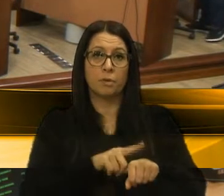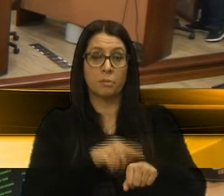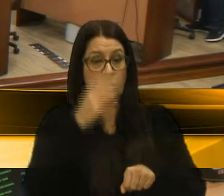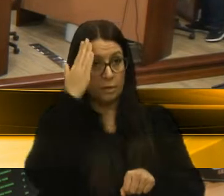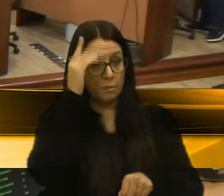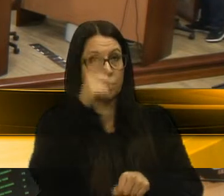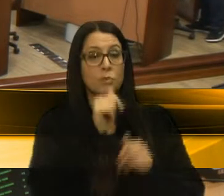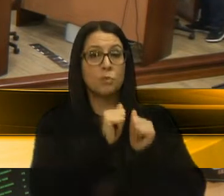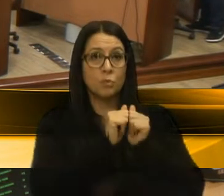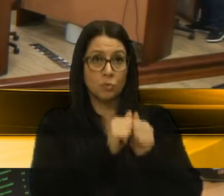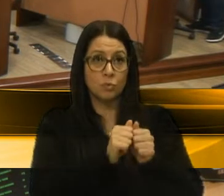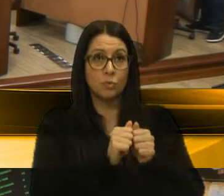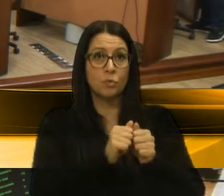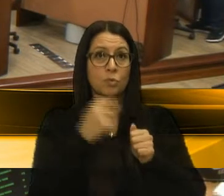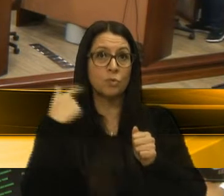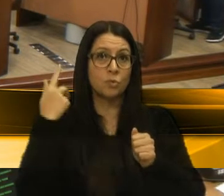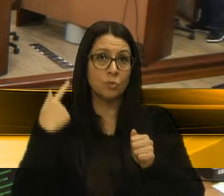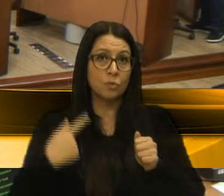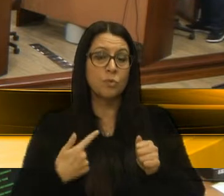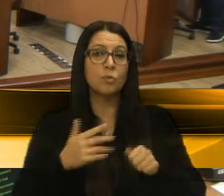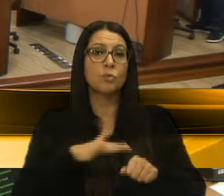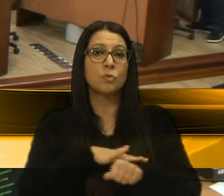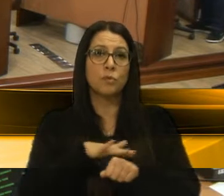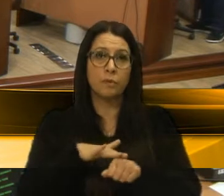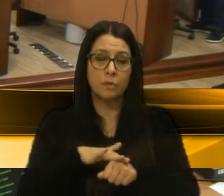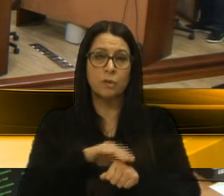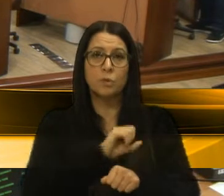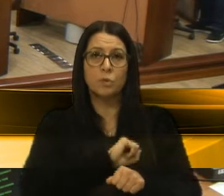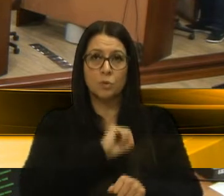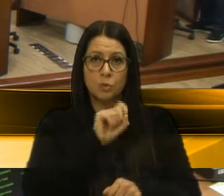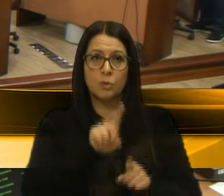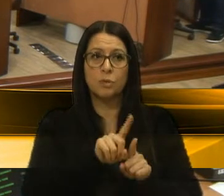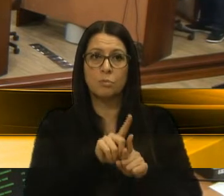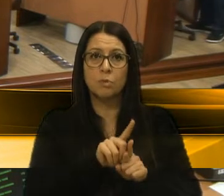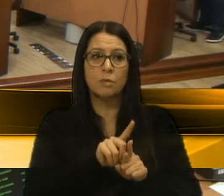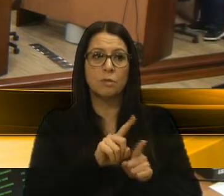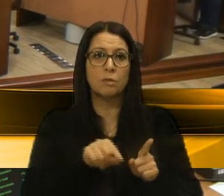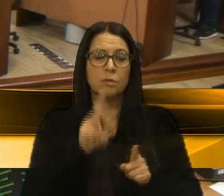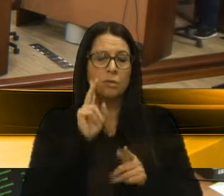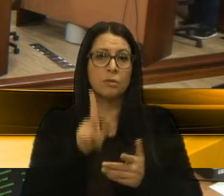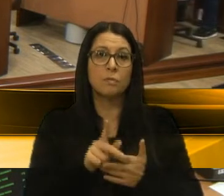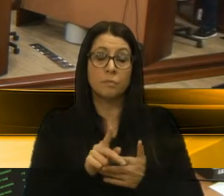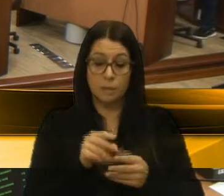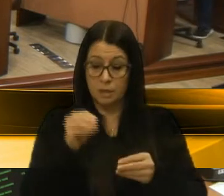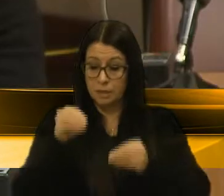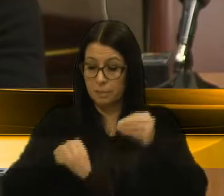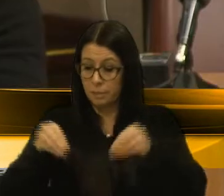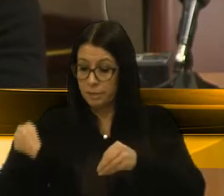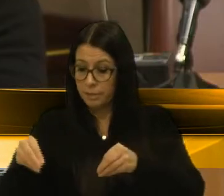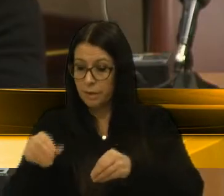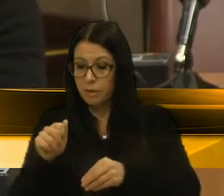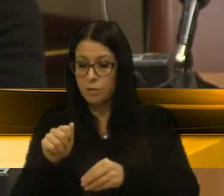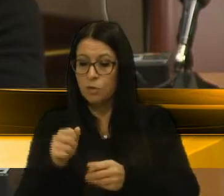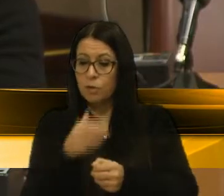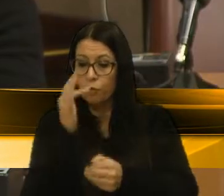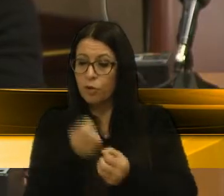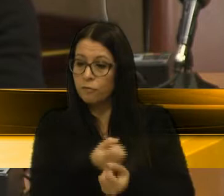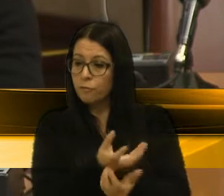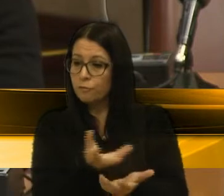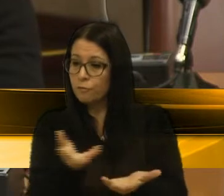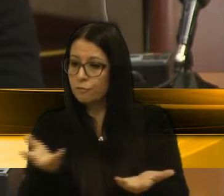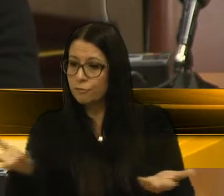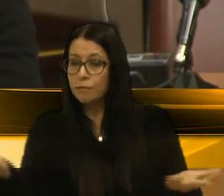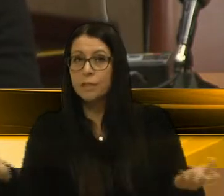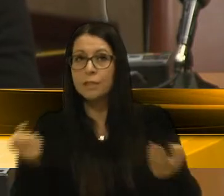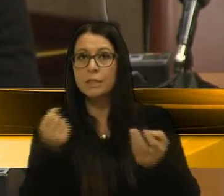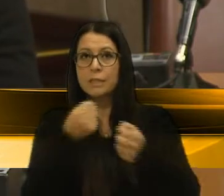senhor esteve lá, a vereadora Gladys, eles já conversaram com o senhor também, e é justamente isso. Eles plantaram as azaleias no entorno da Lagoa, a